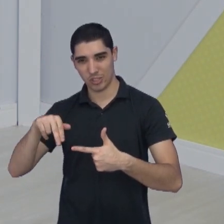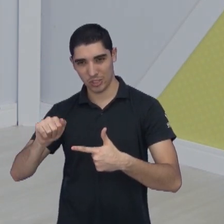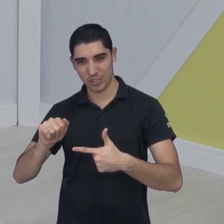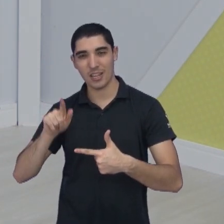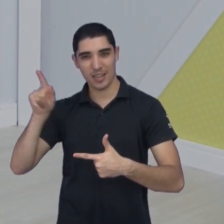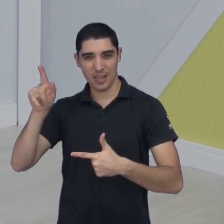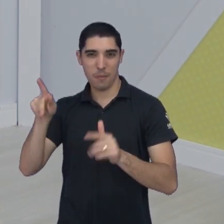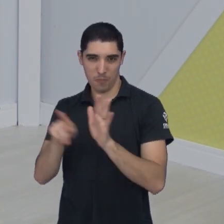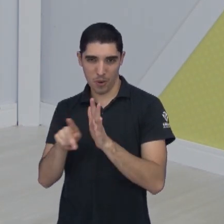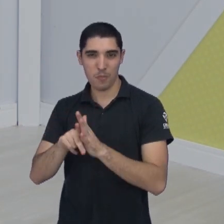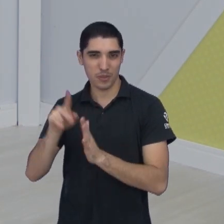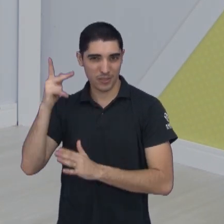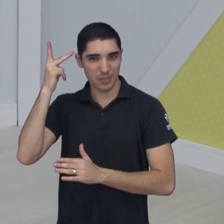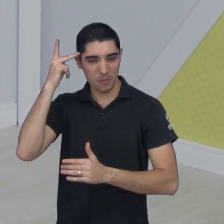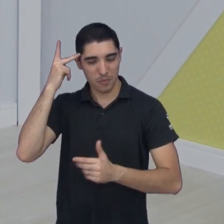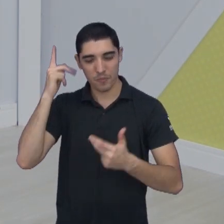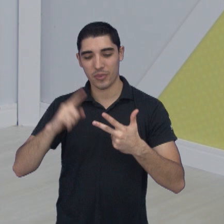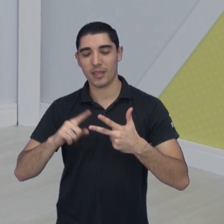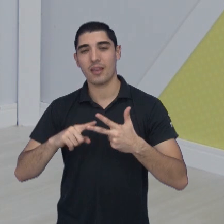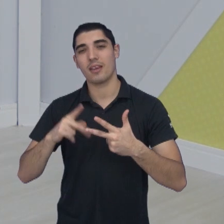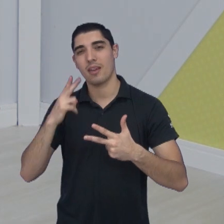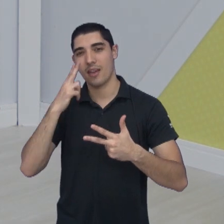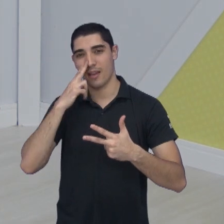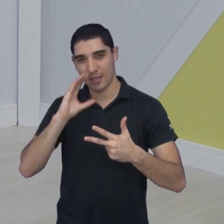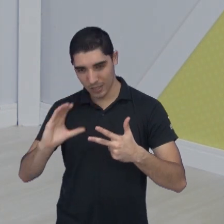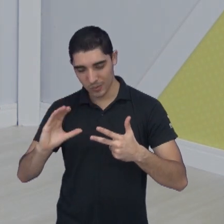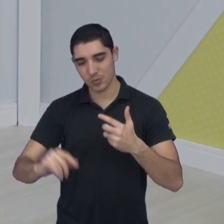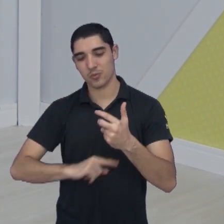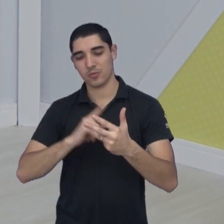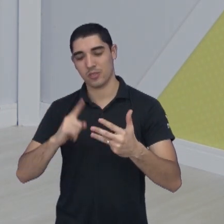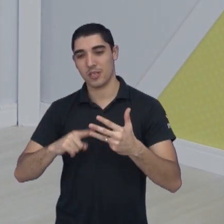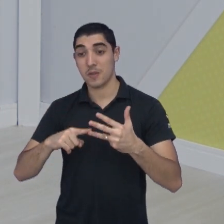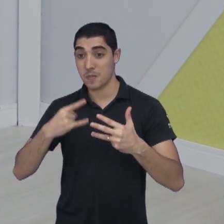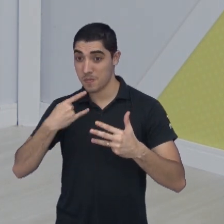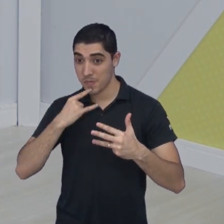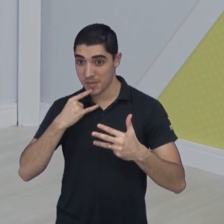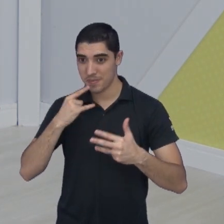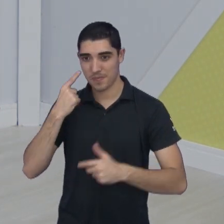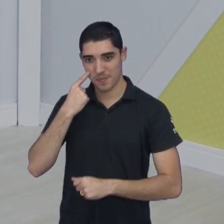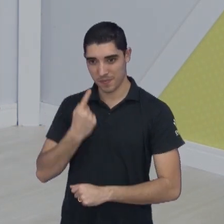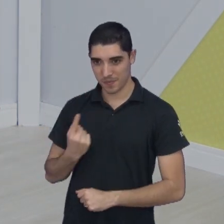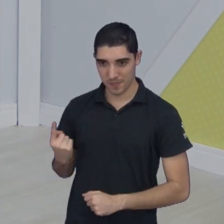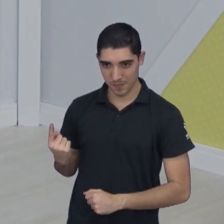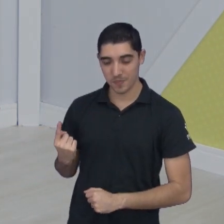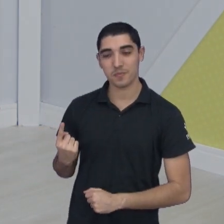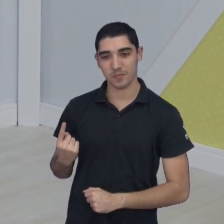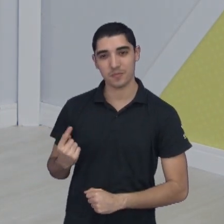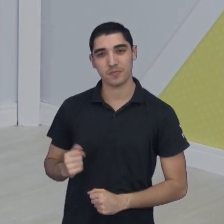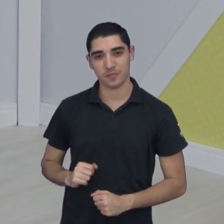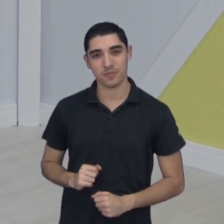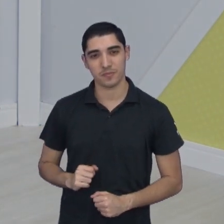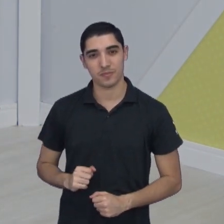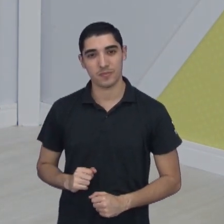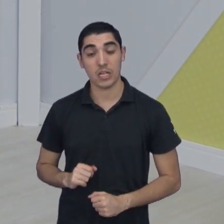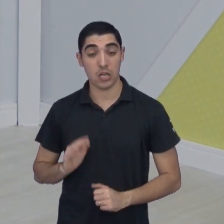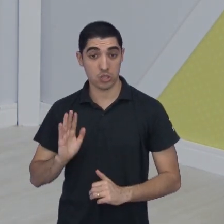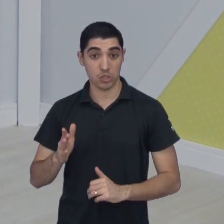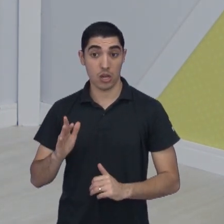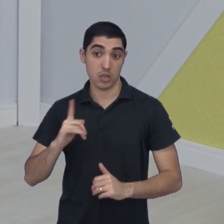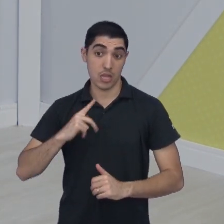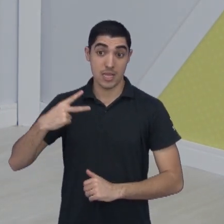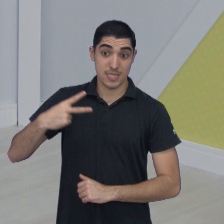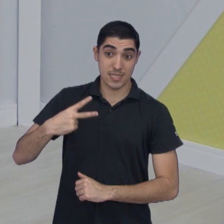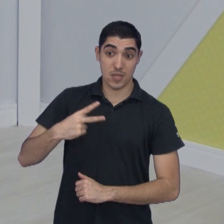Moca, em São Paulo, Catanduva e o 15 de Piracicaba. Vamos dar uma olhadinha aqui na tabela para a gente ver, já está na segunda